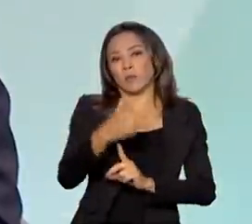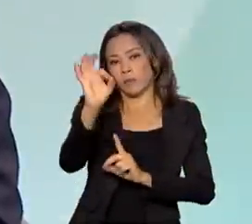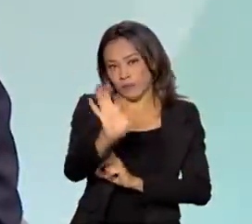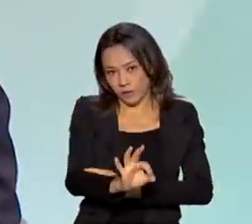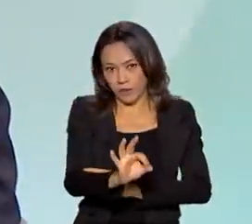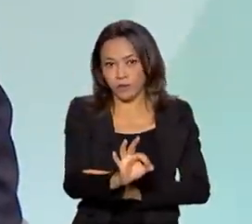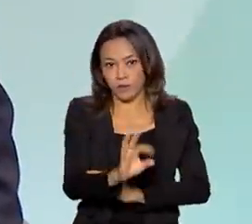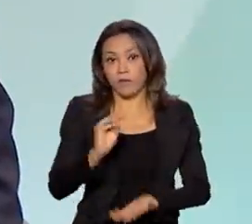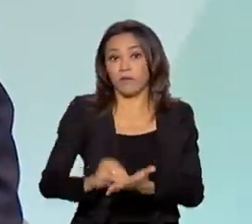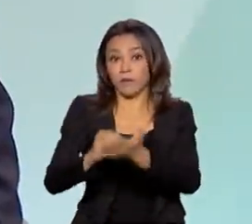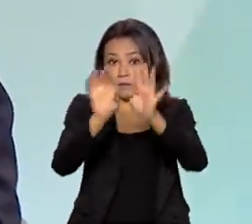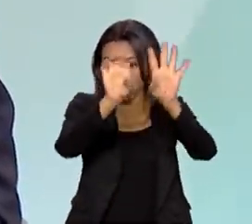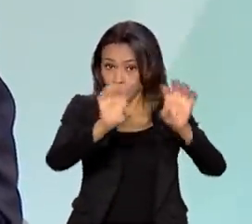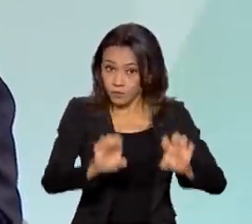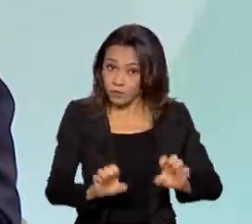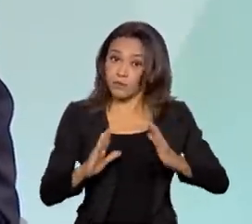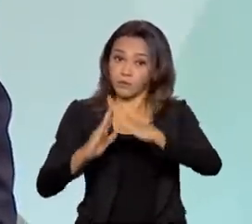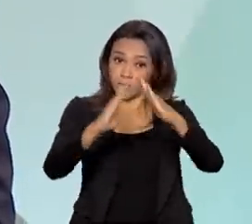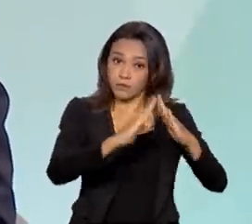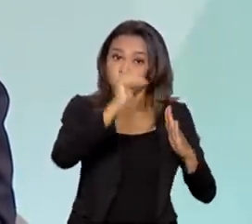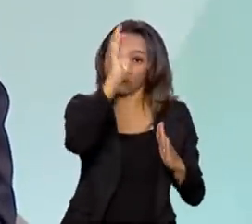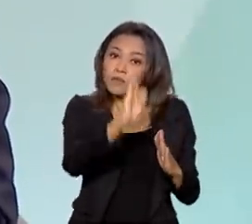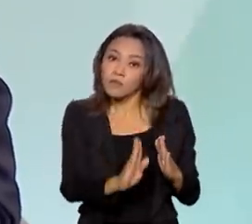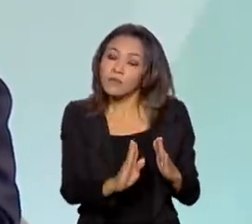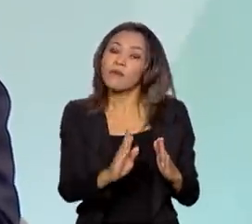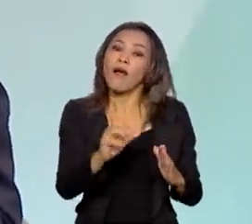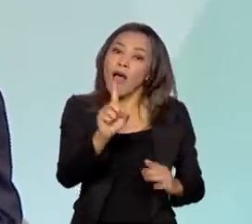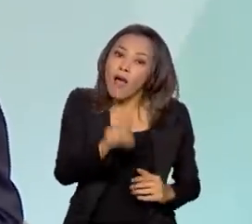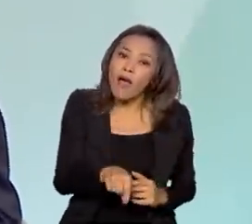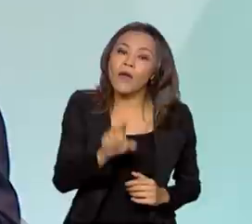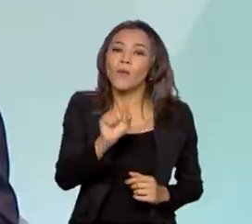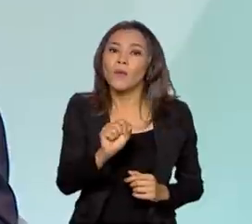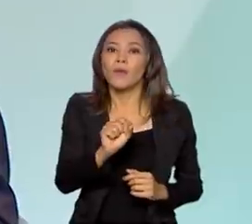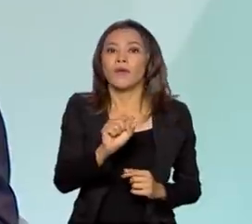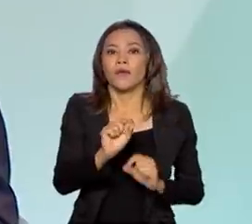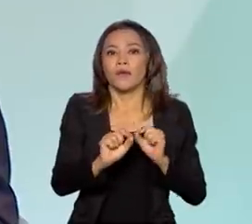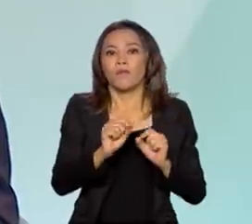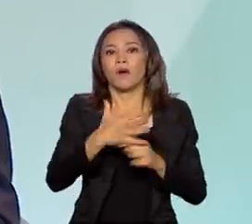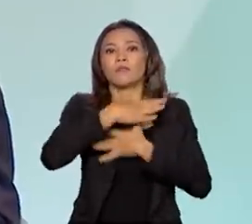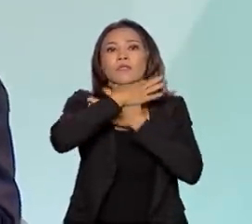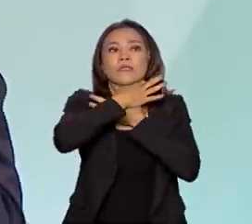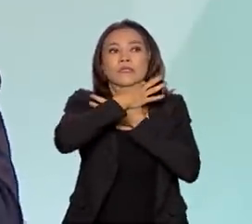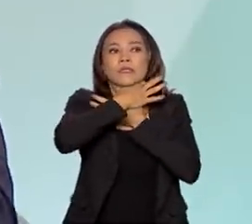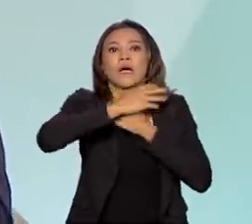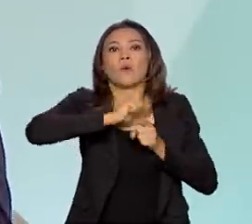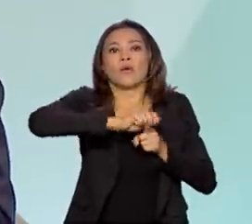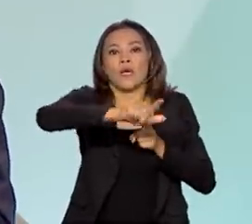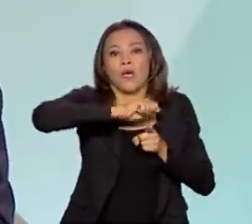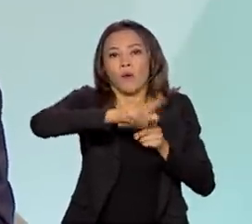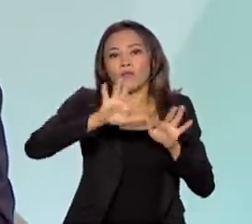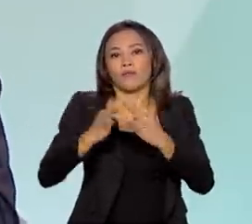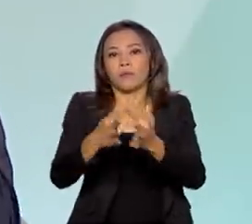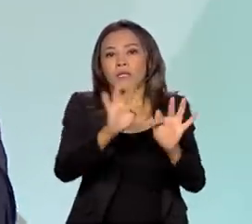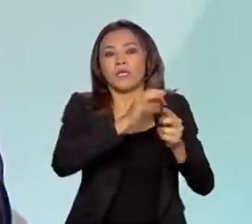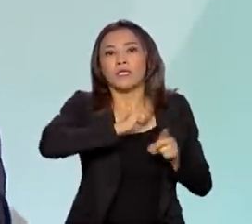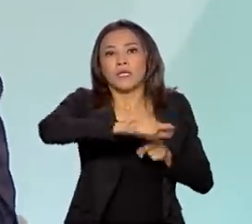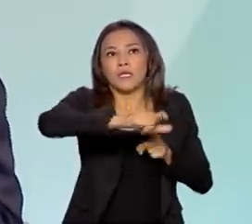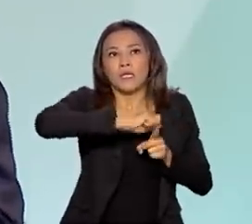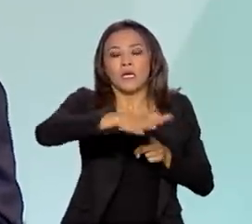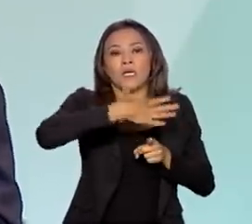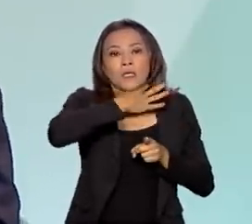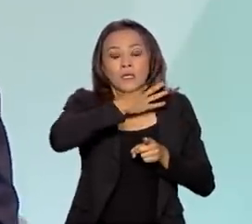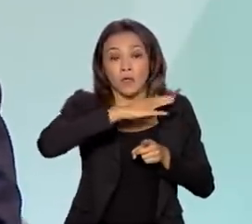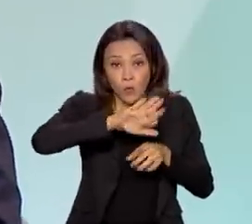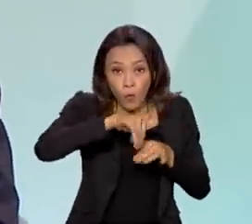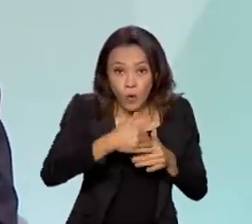brasileiro, ele é composto por ônus excessivo de aluguel. E quando nós vamos nas metrópoles, conforme